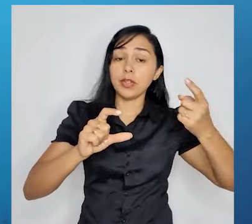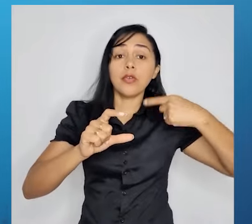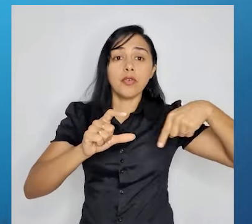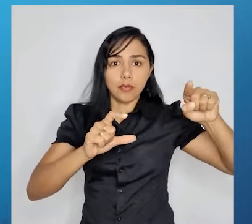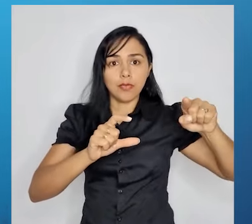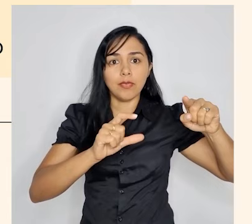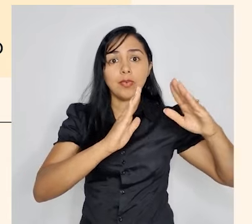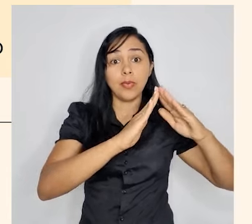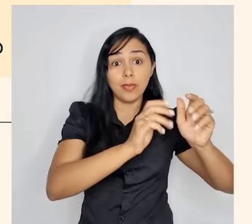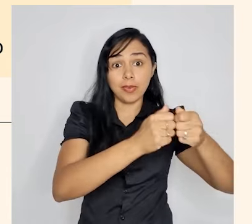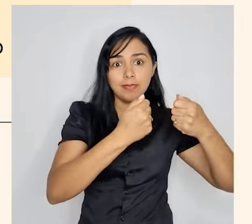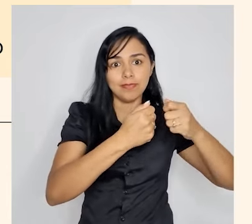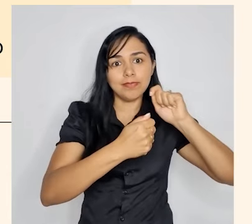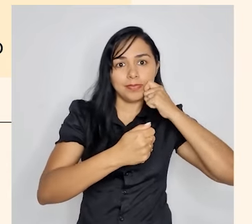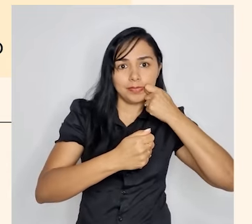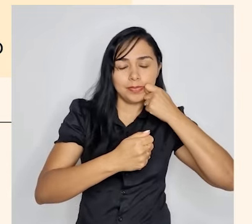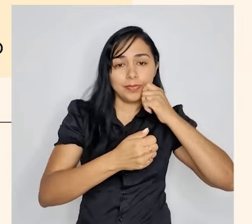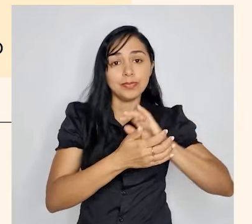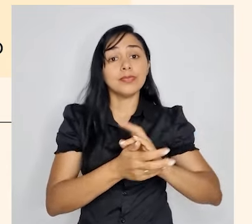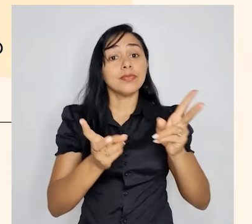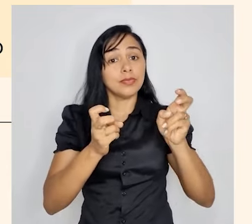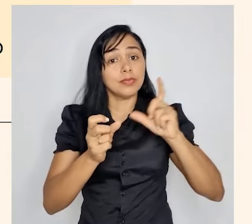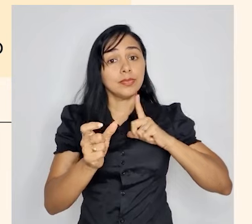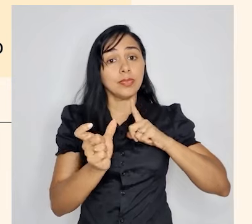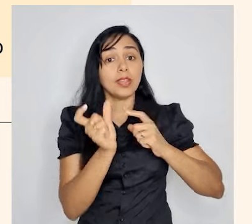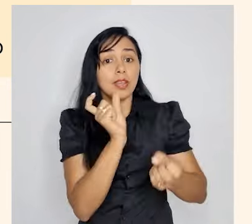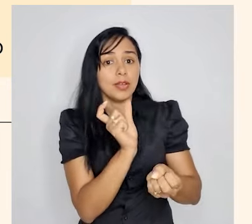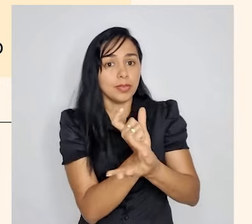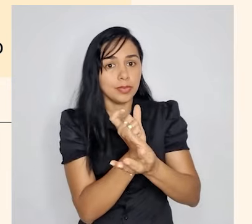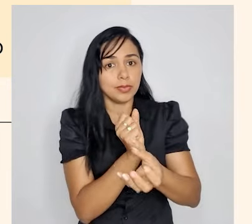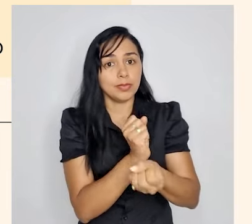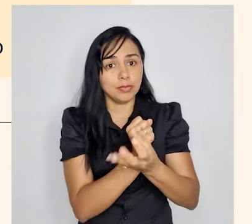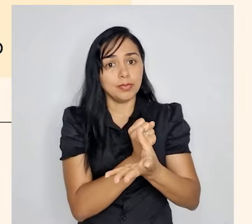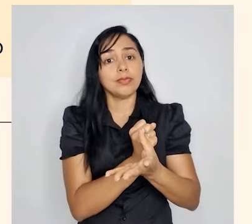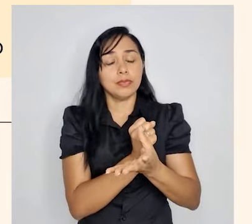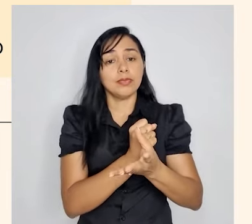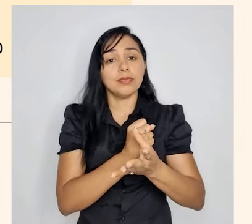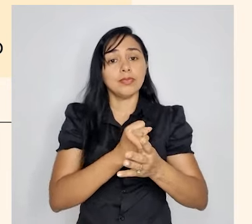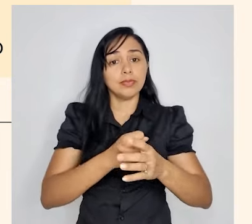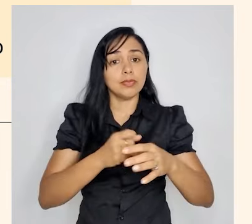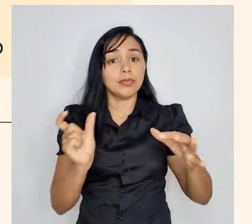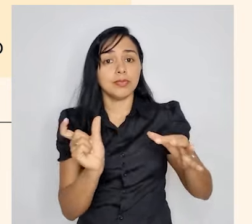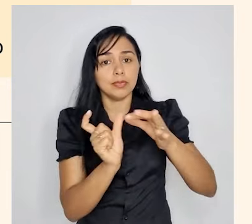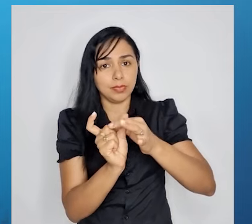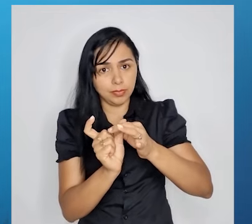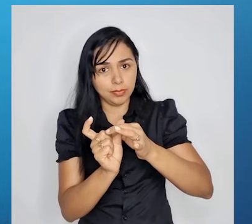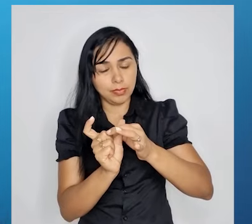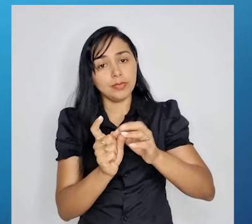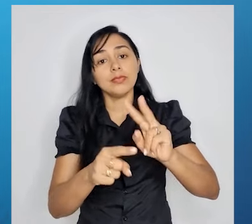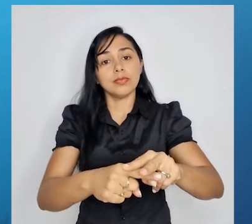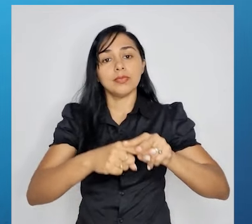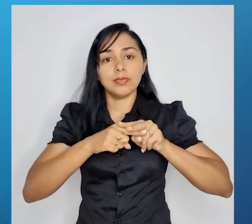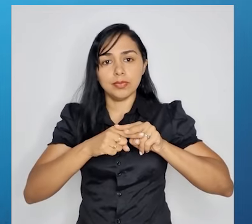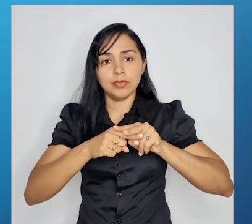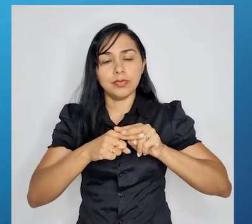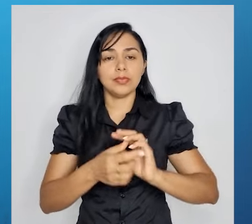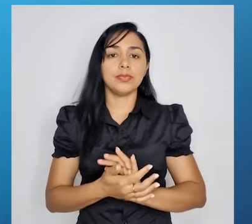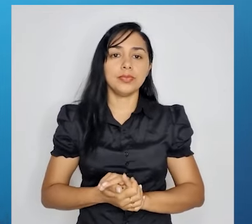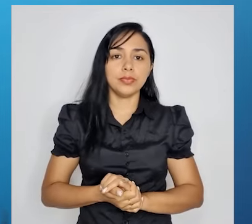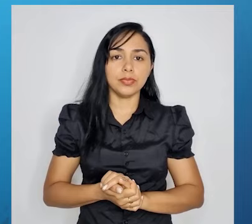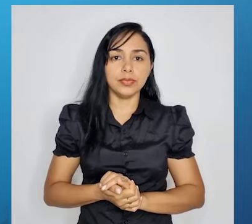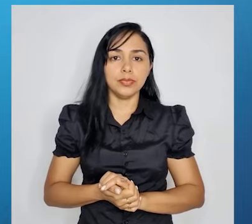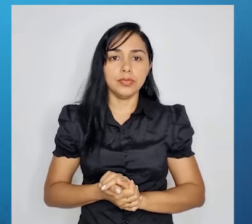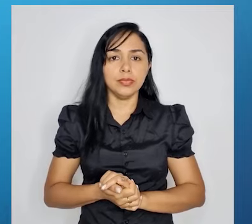à padaria. E a locução conjuntiva, por isso, as conjunções e as locuções